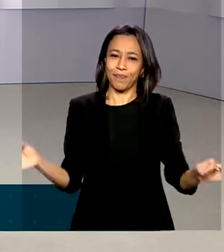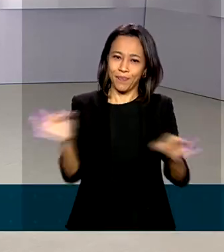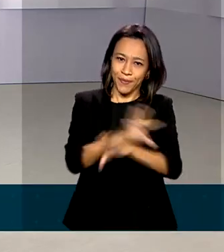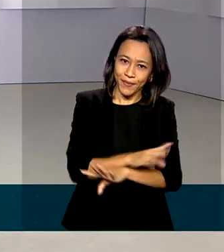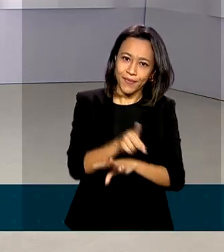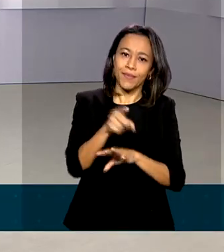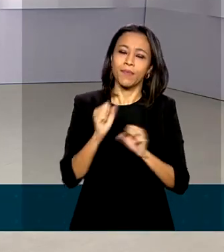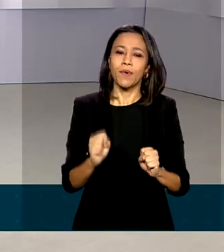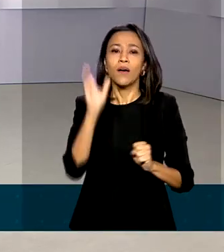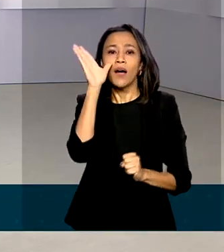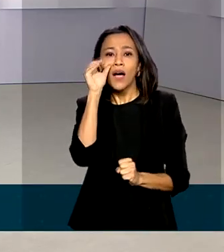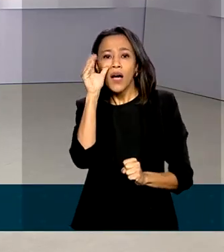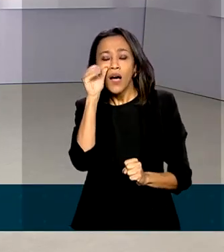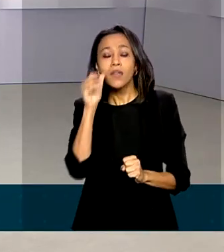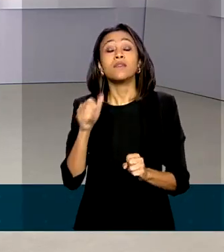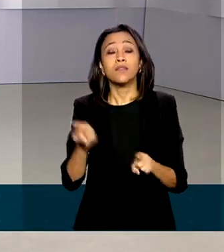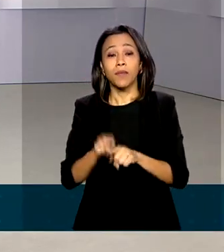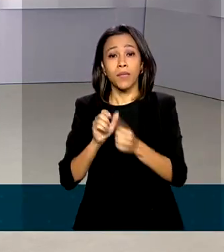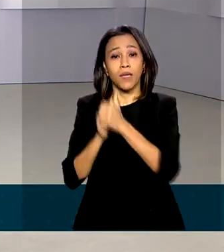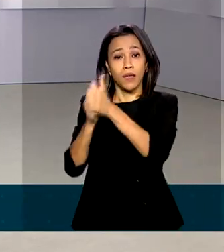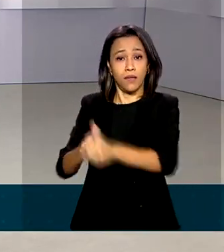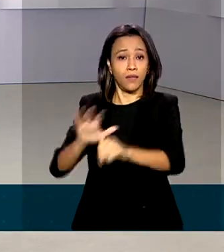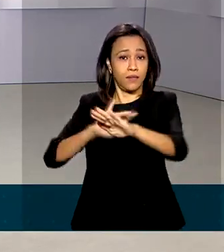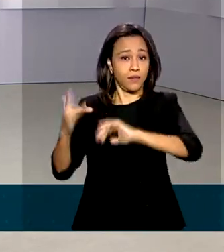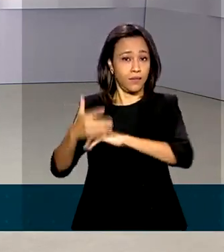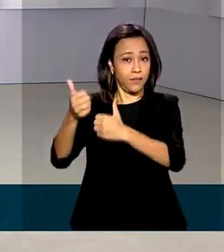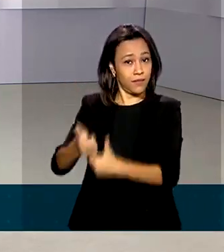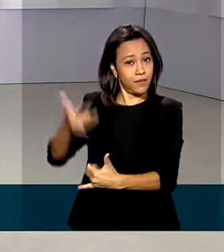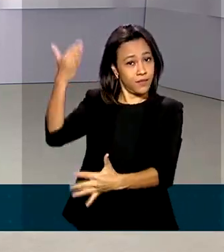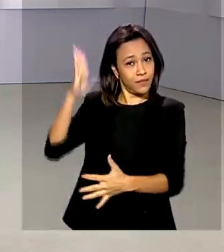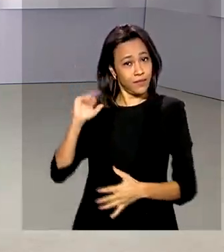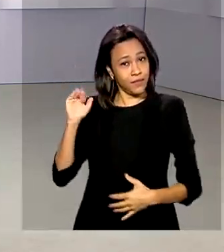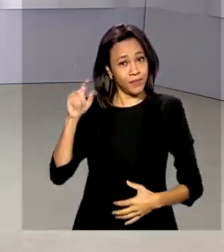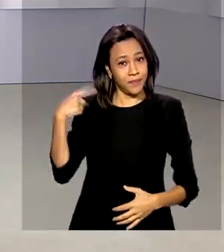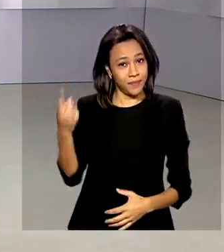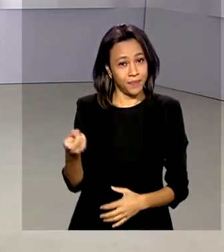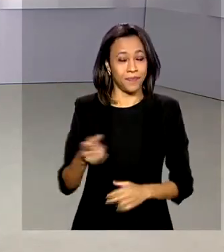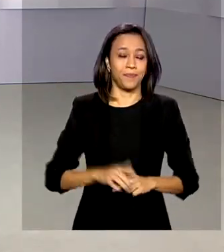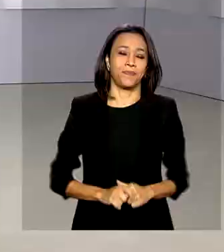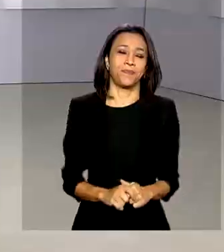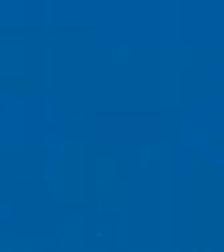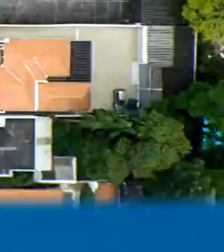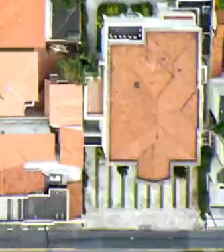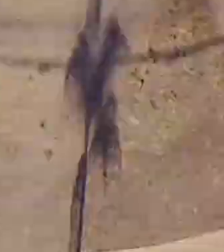por aqui. Você pode nos acompanhar também pelas redes sociais. Até a próxima edição. Tchau!